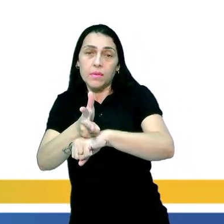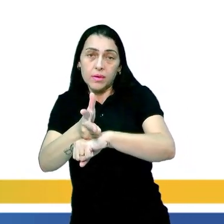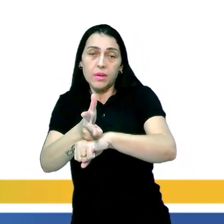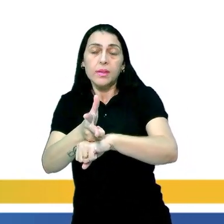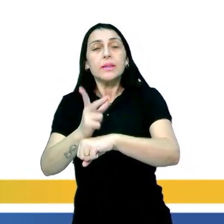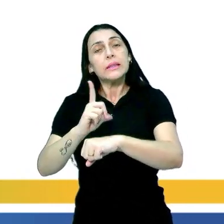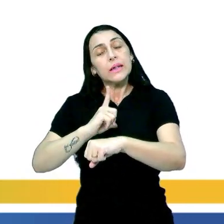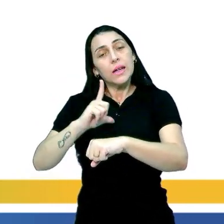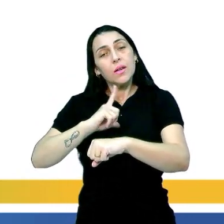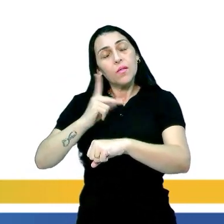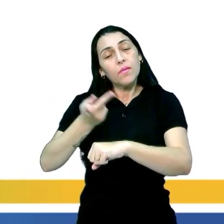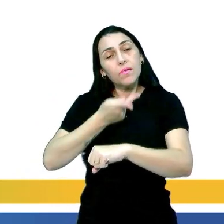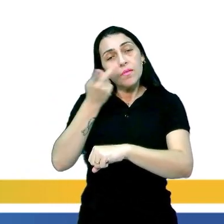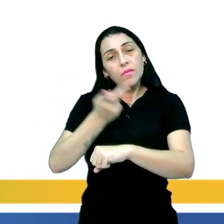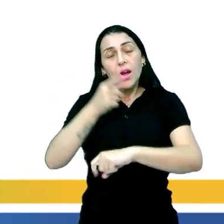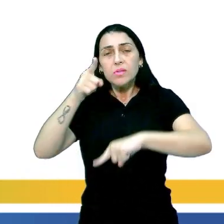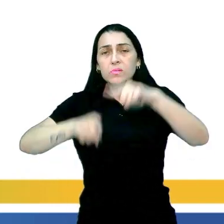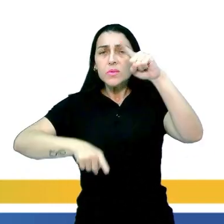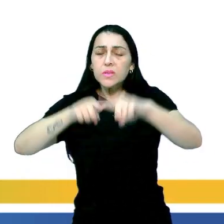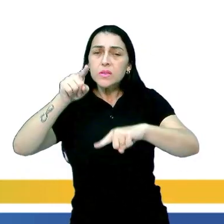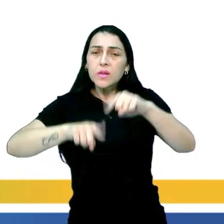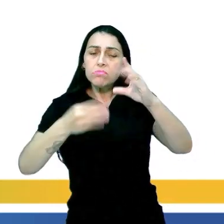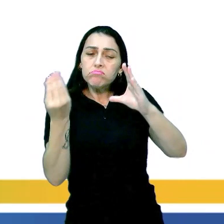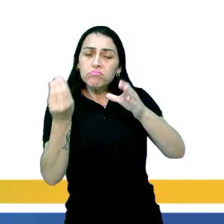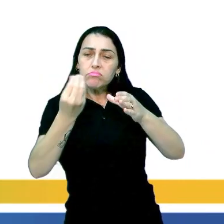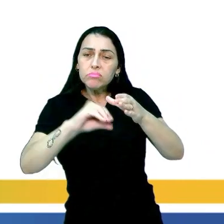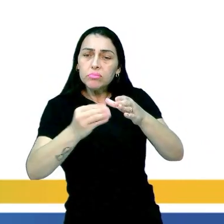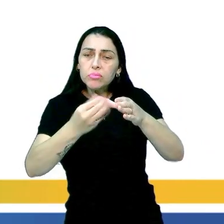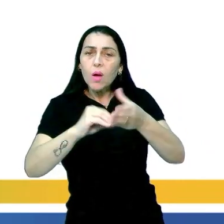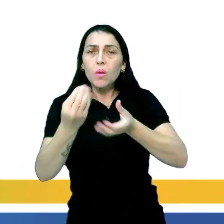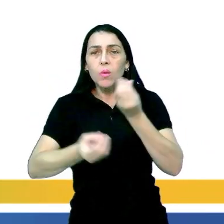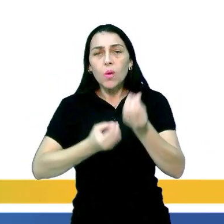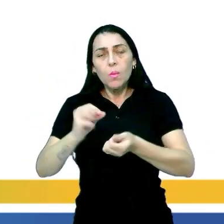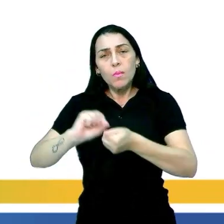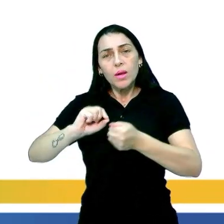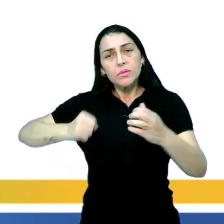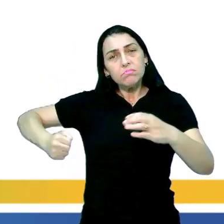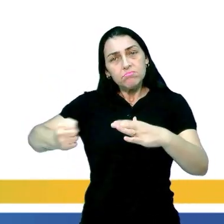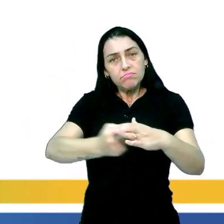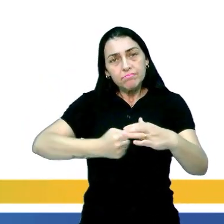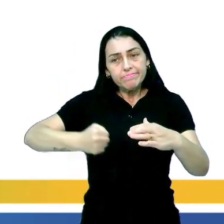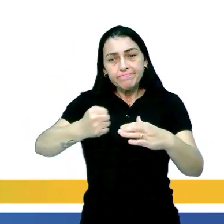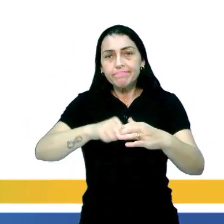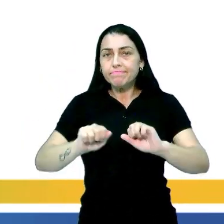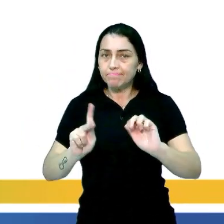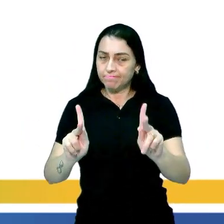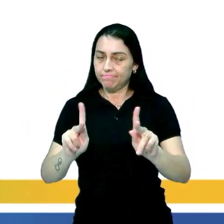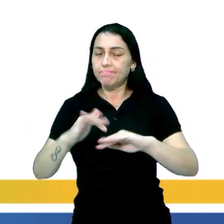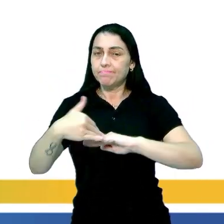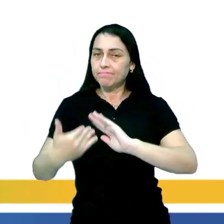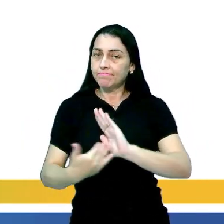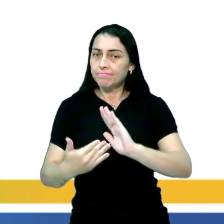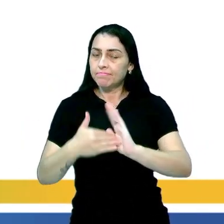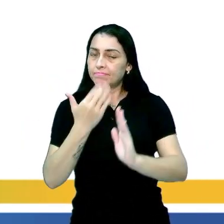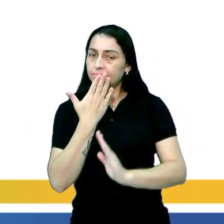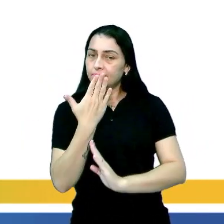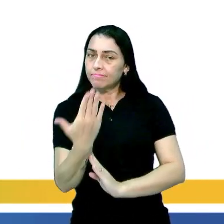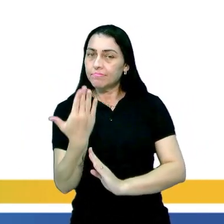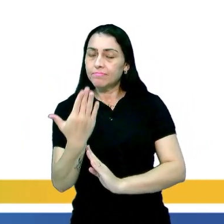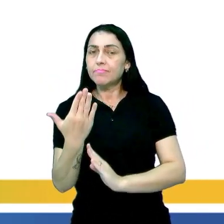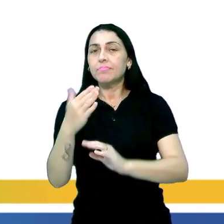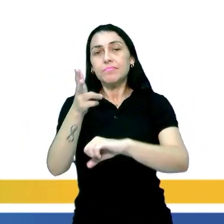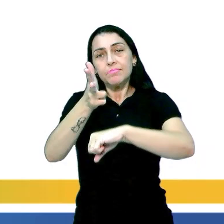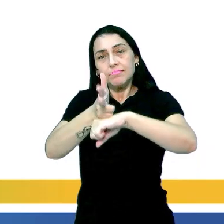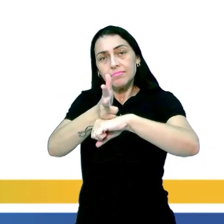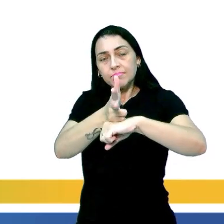aí que eles falam sobre os ingredientes, o modo de fazer essas receitas, ok? Tudo ali na frente das